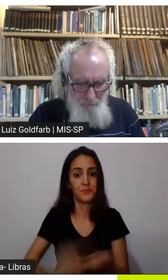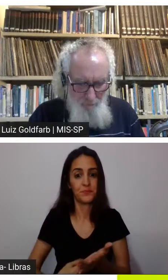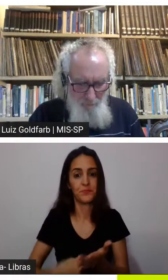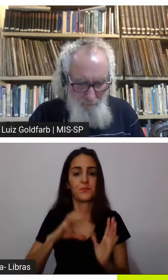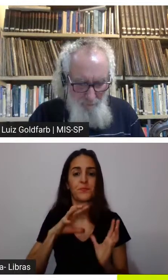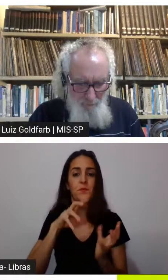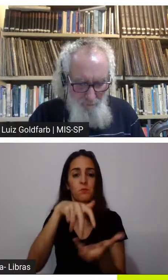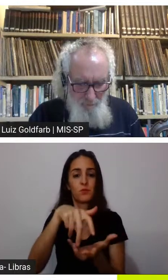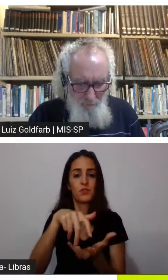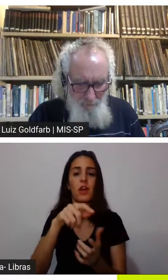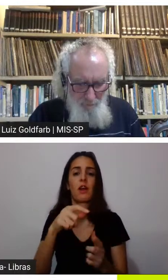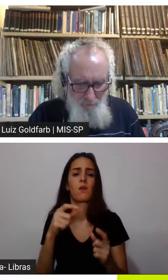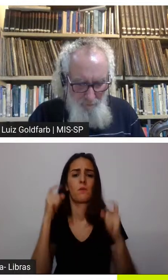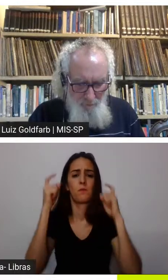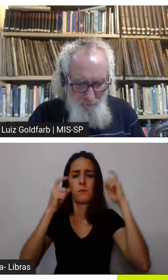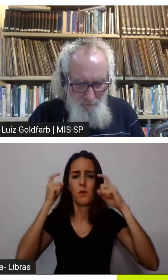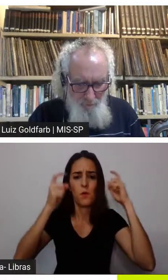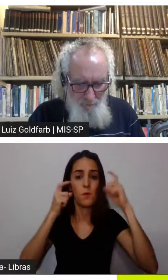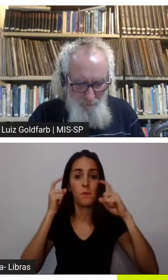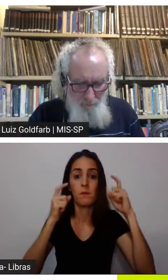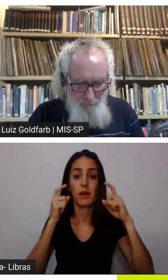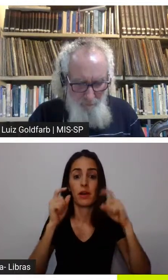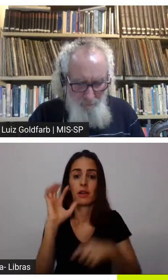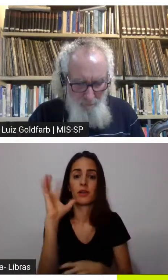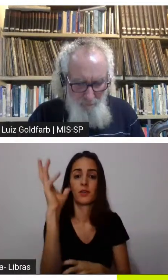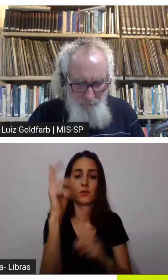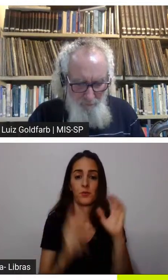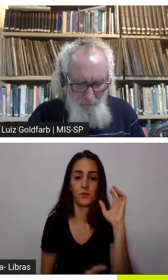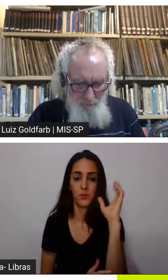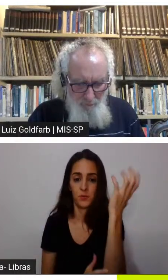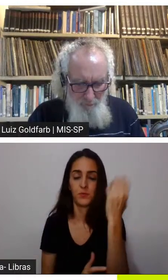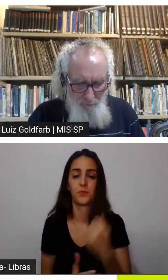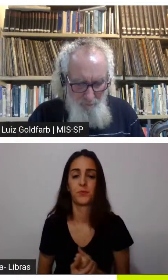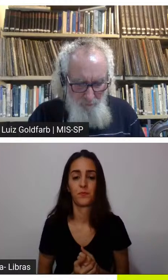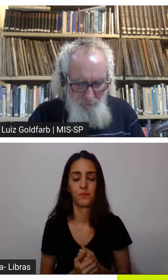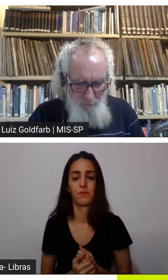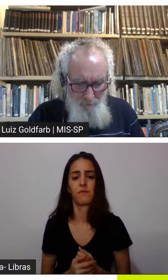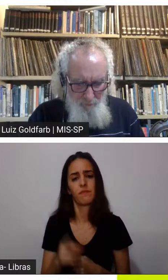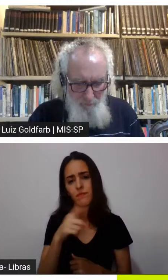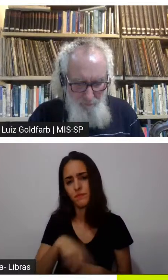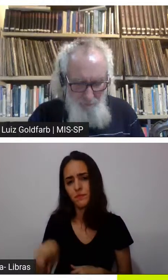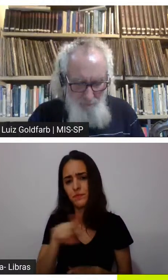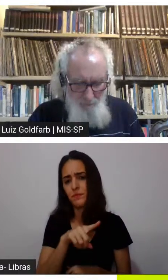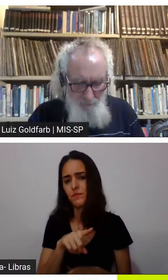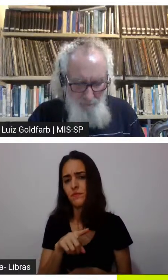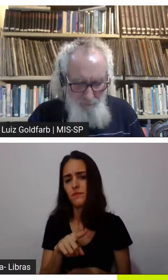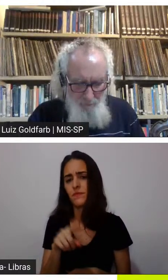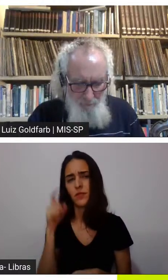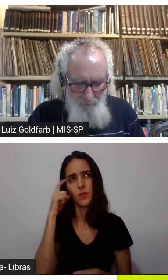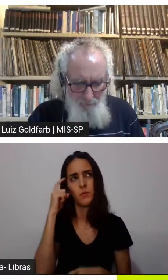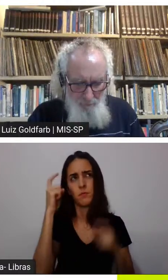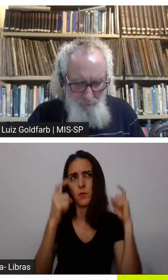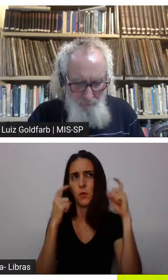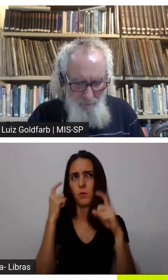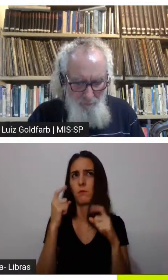preocupação agora a grande questão é só a imagem ou estão fazendo alguma coisa de fato